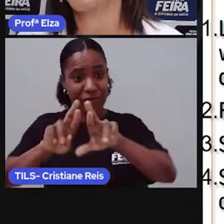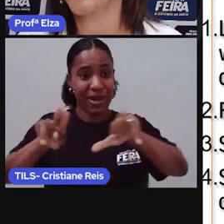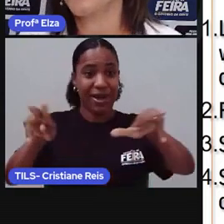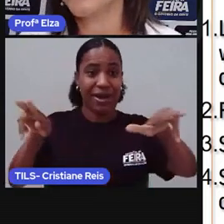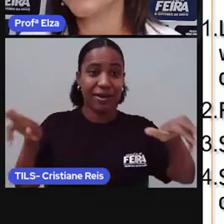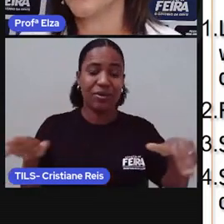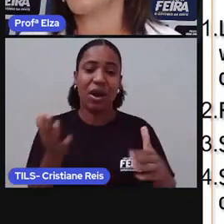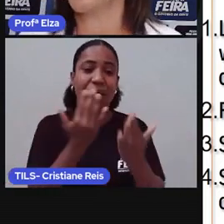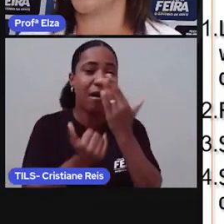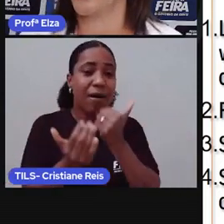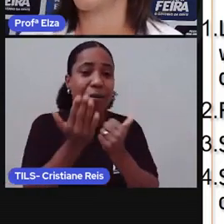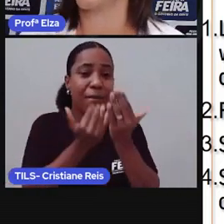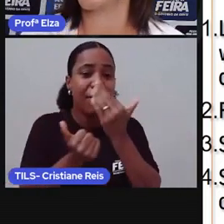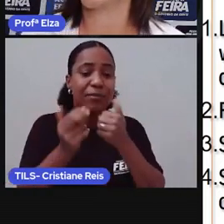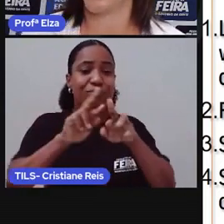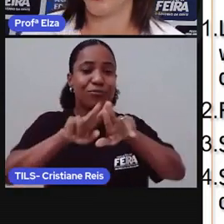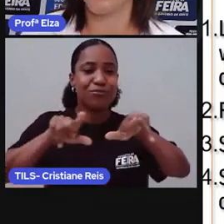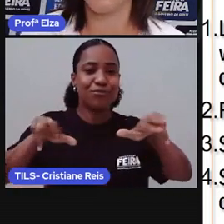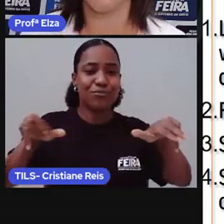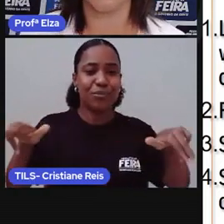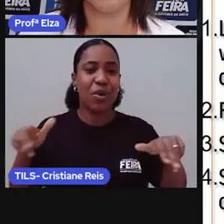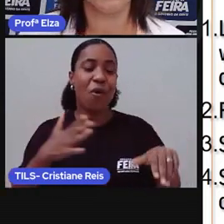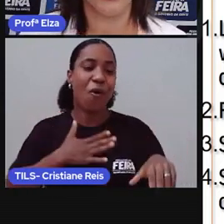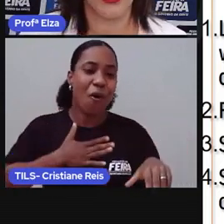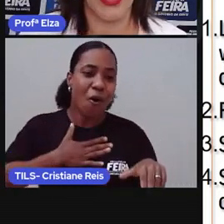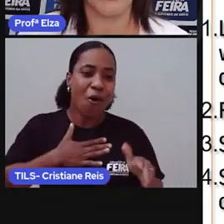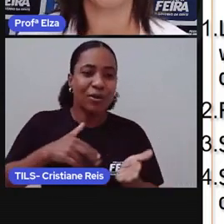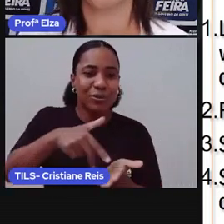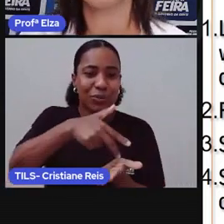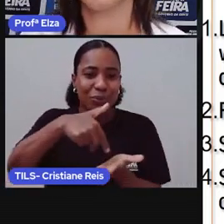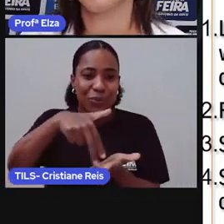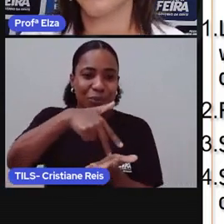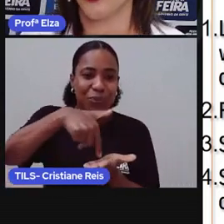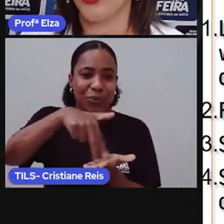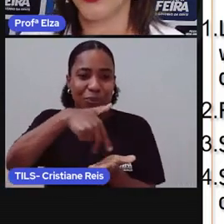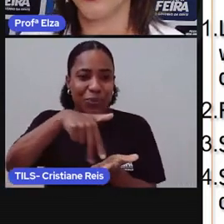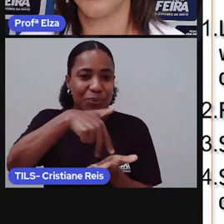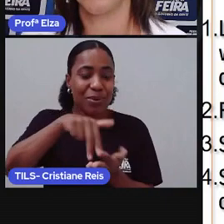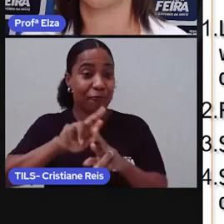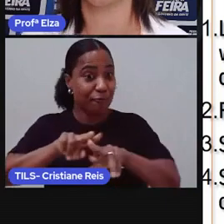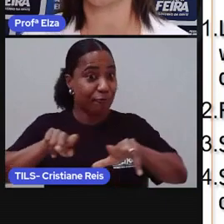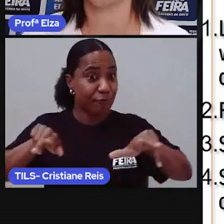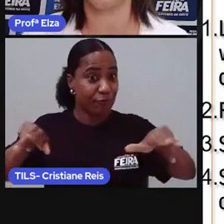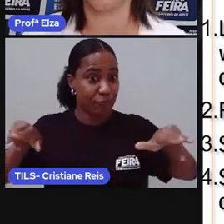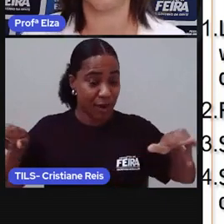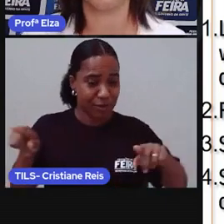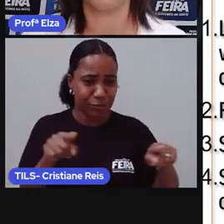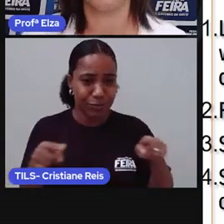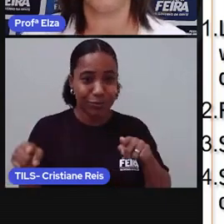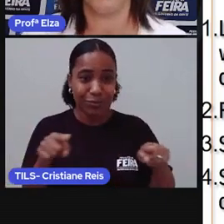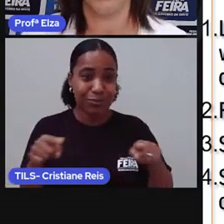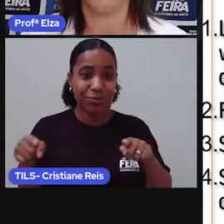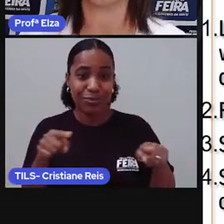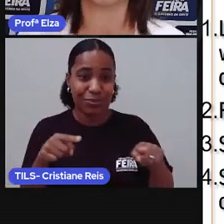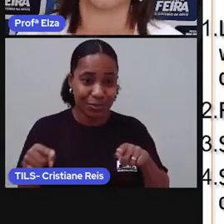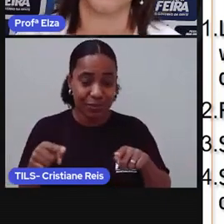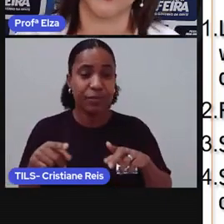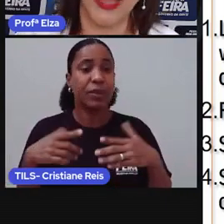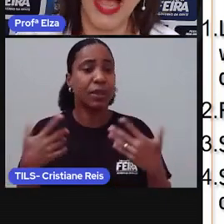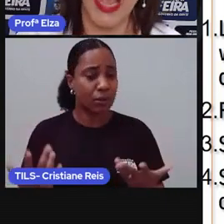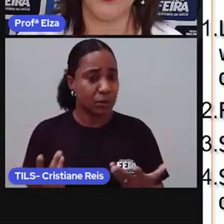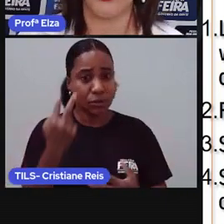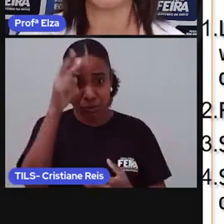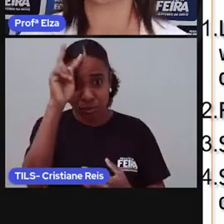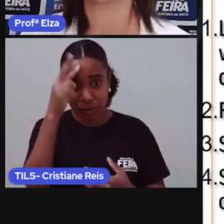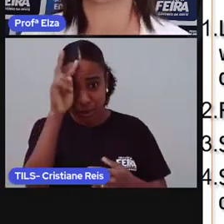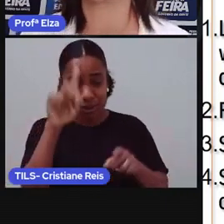os estilos e instrumentos musicais, a nossa história e a nossa língua. Ou seja,